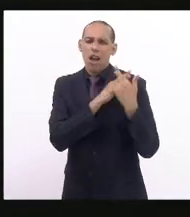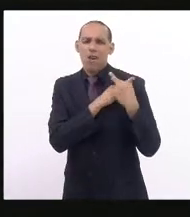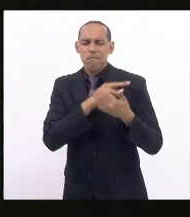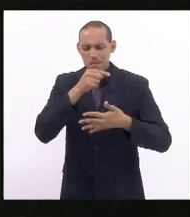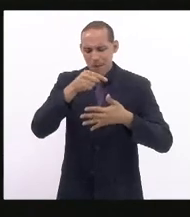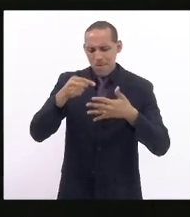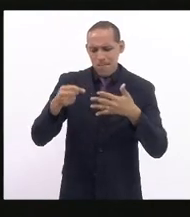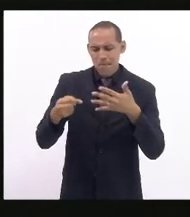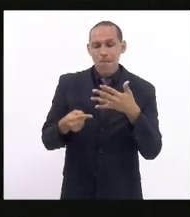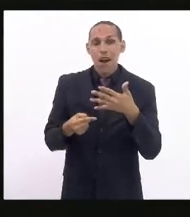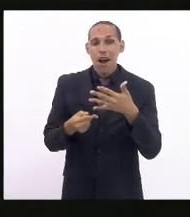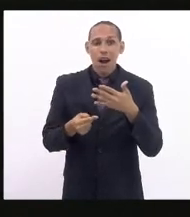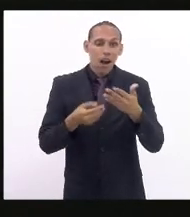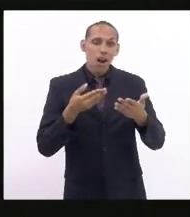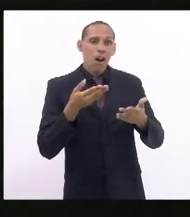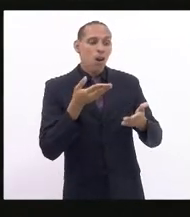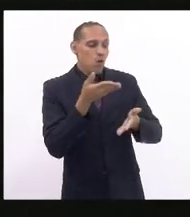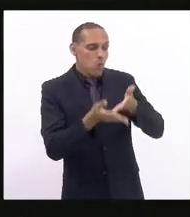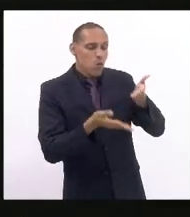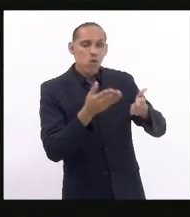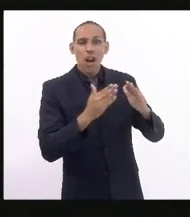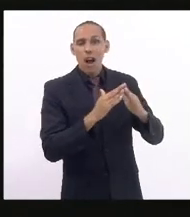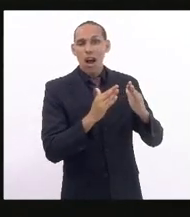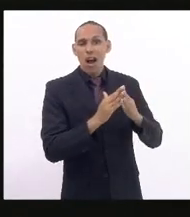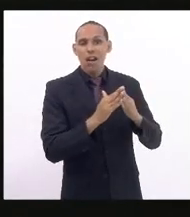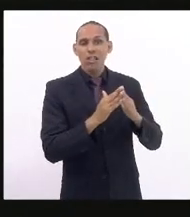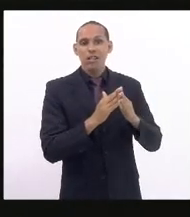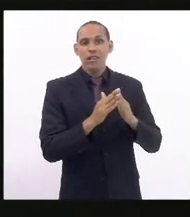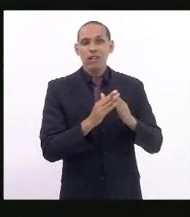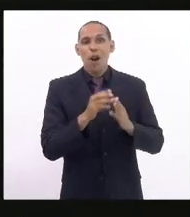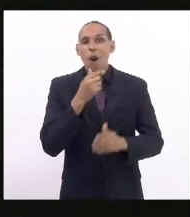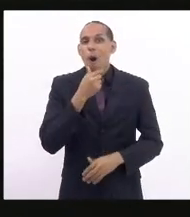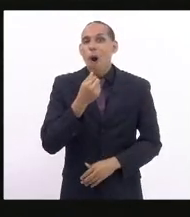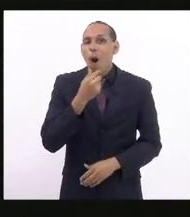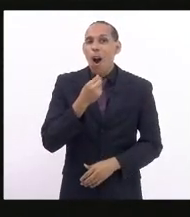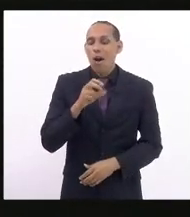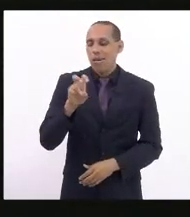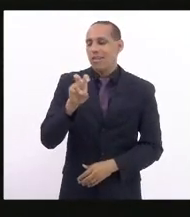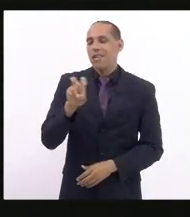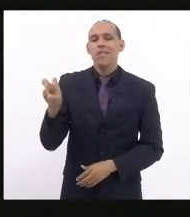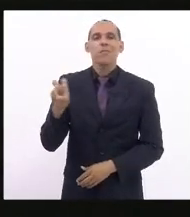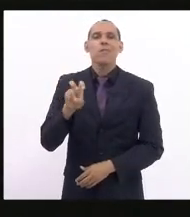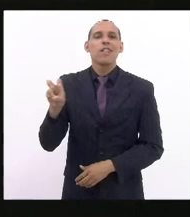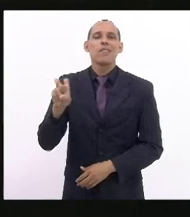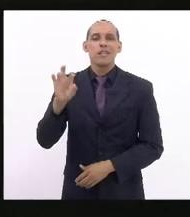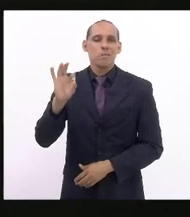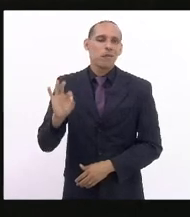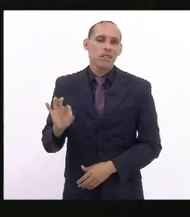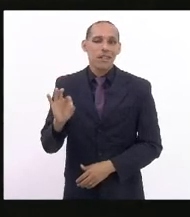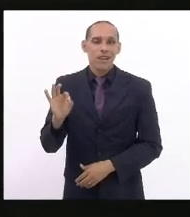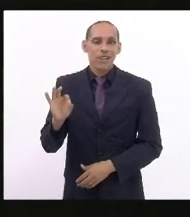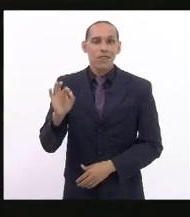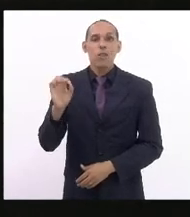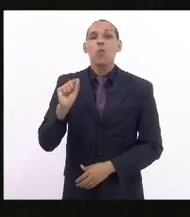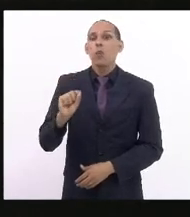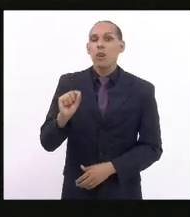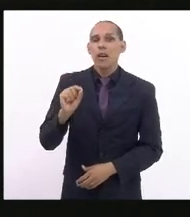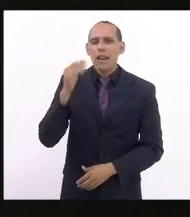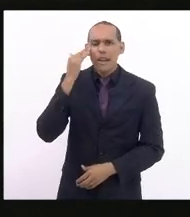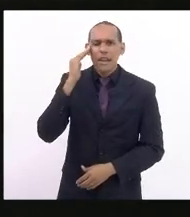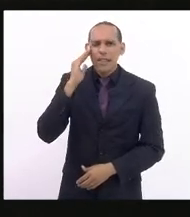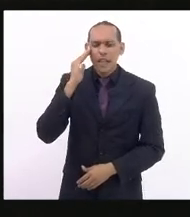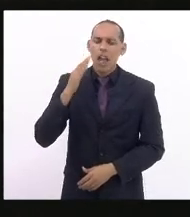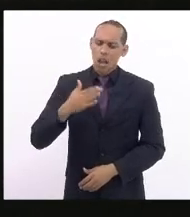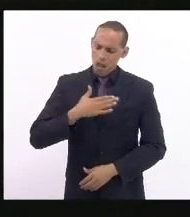responsabilidade de cuidar do seu lar, apenas 55% dos homens entendem que essa responsabilidade